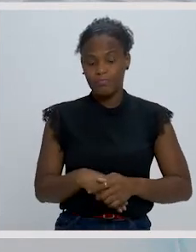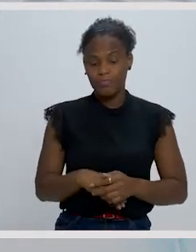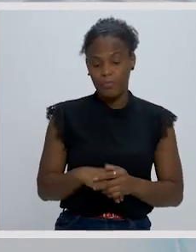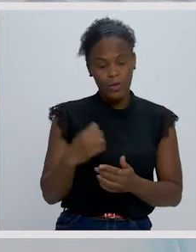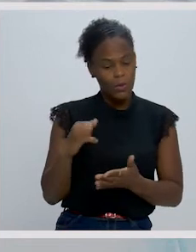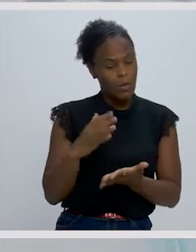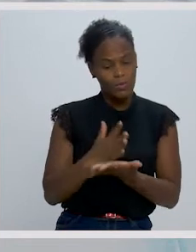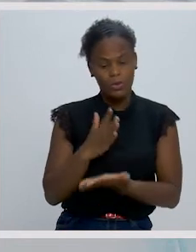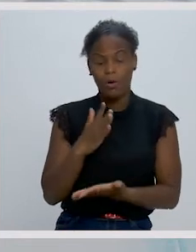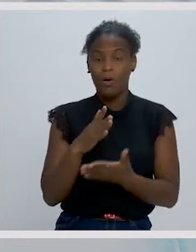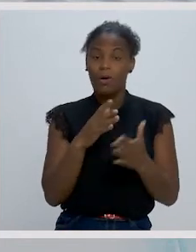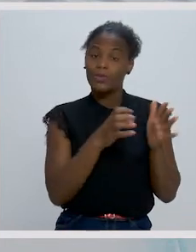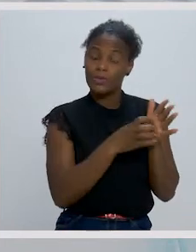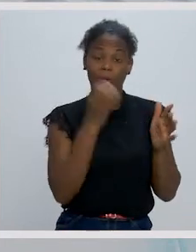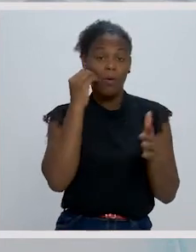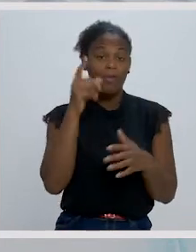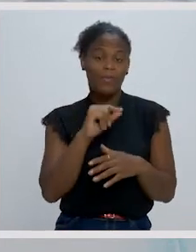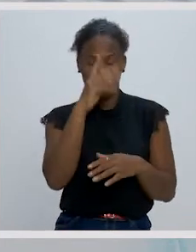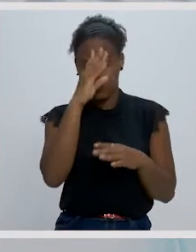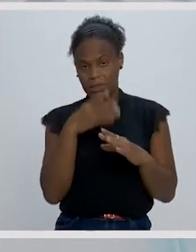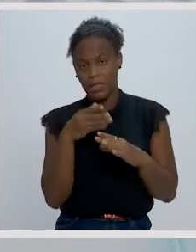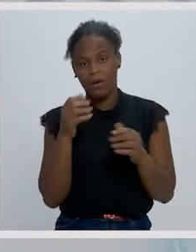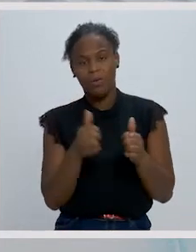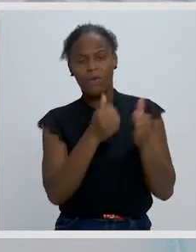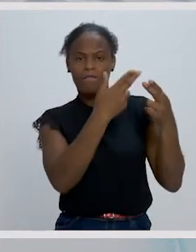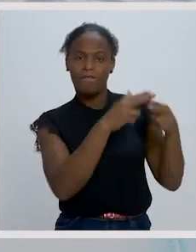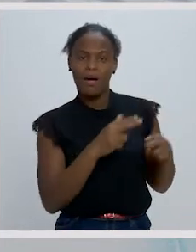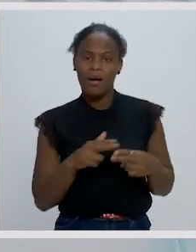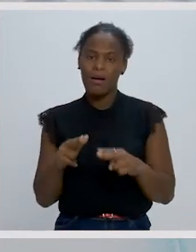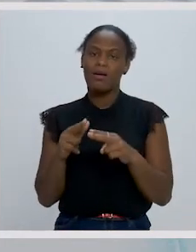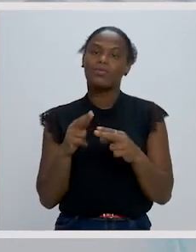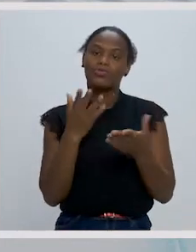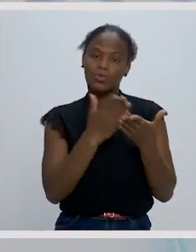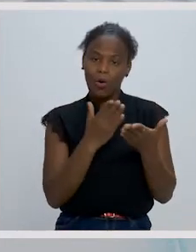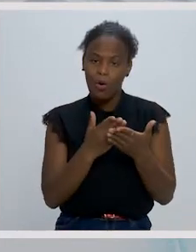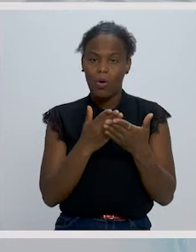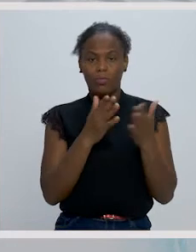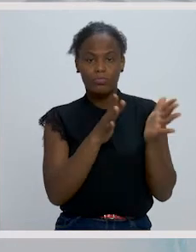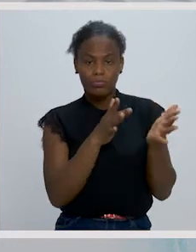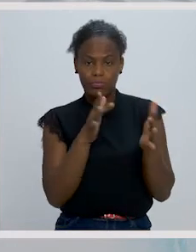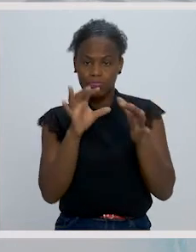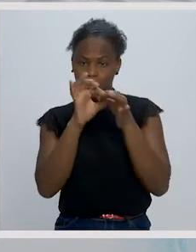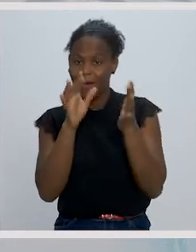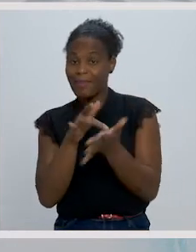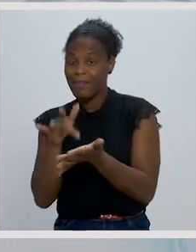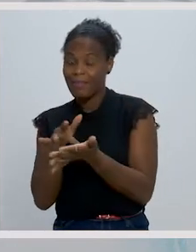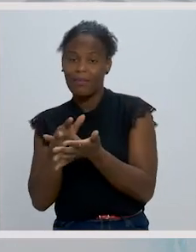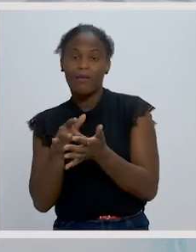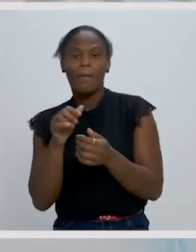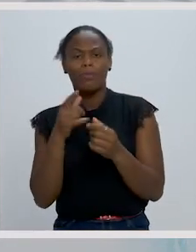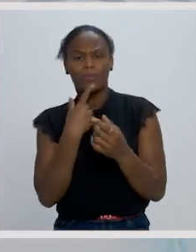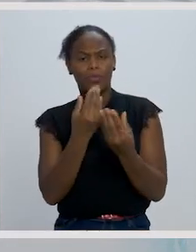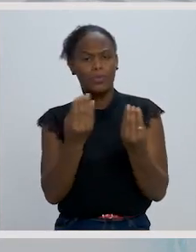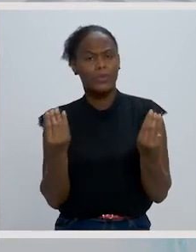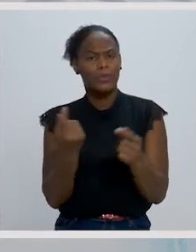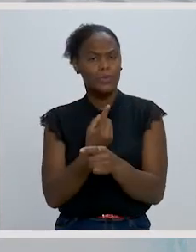Não somente o simbolismo, como também aconteceram com várias escolas literárias, várias estéticas literárias, muitas